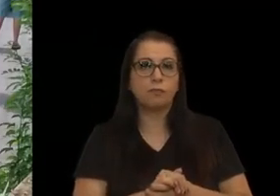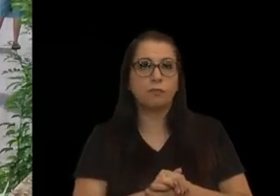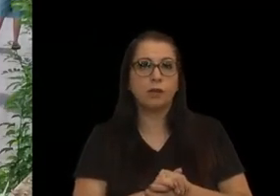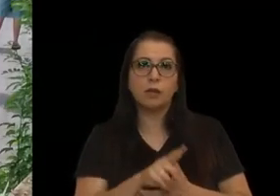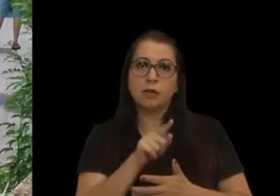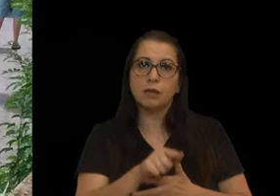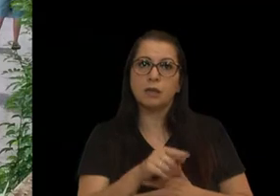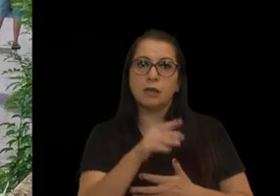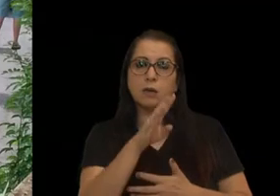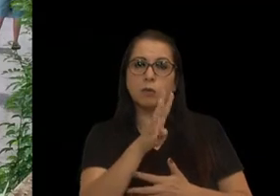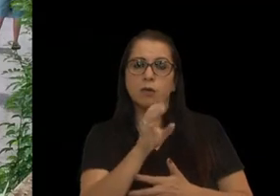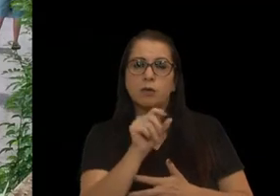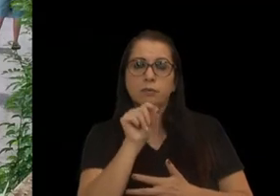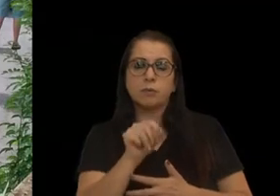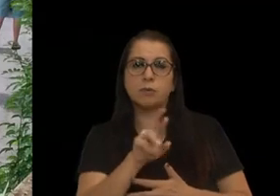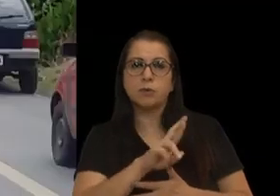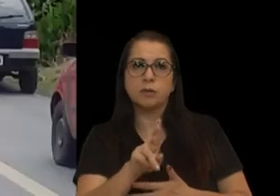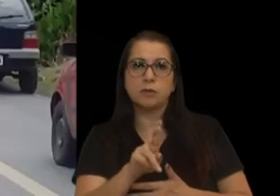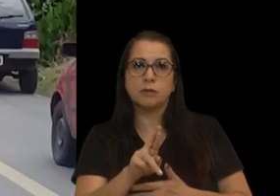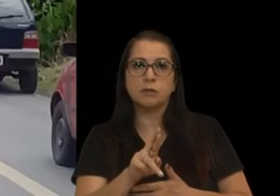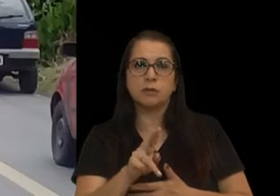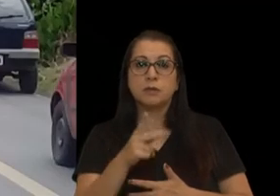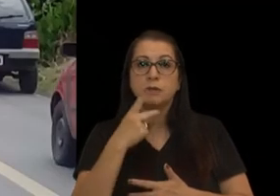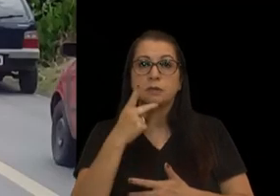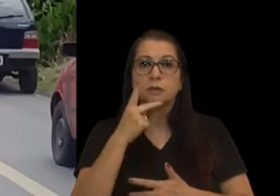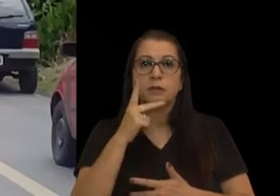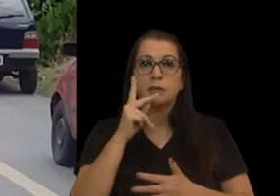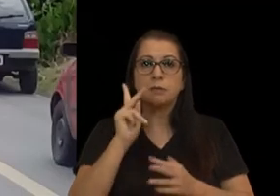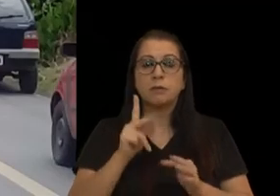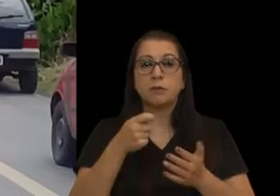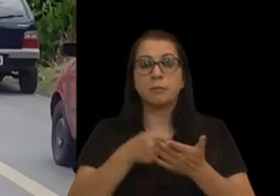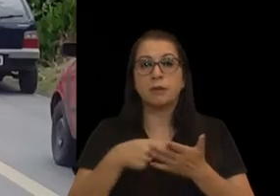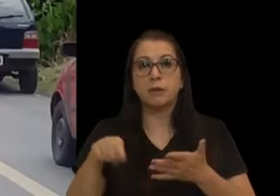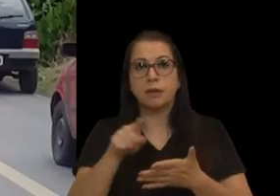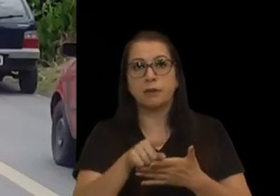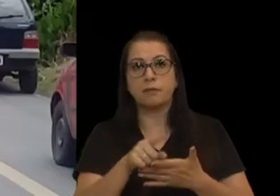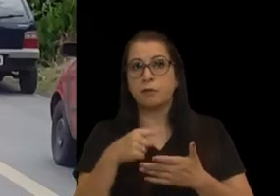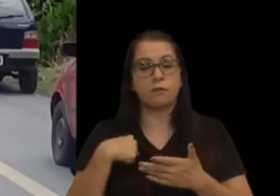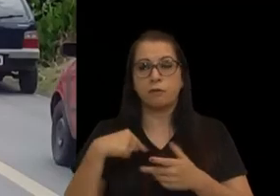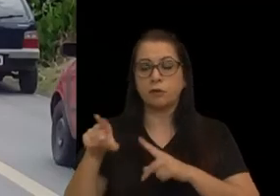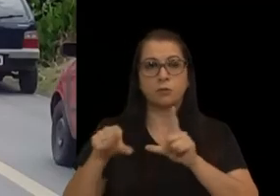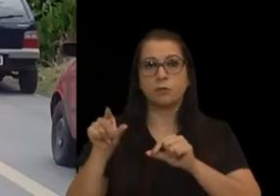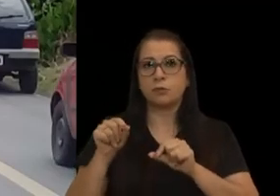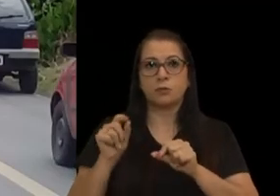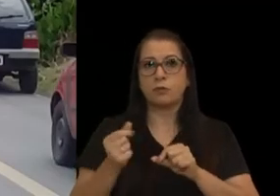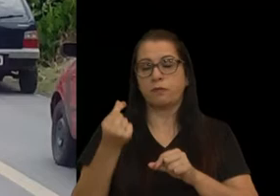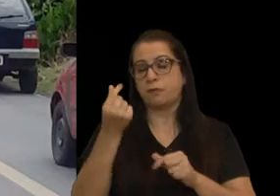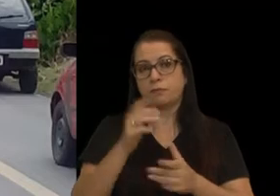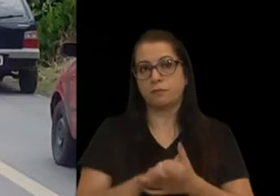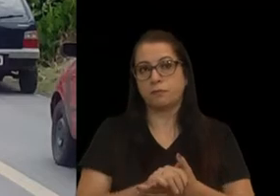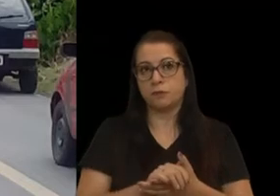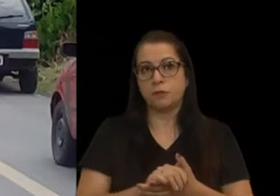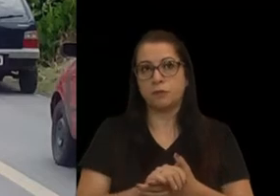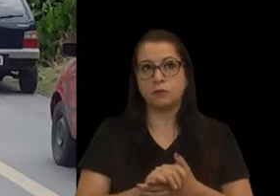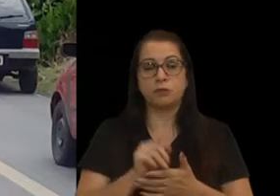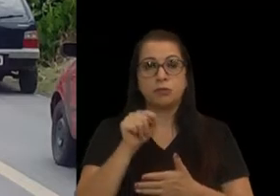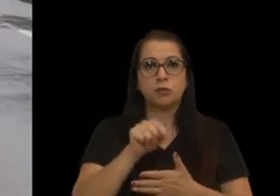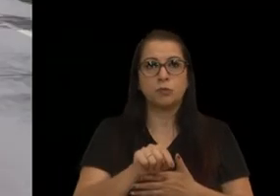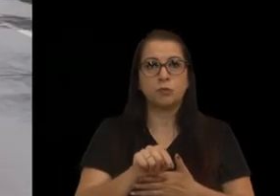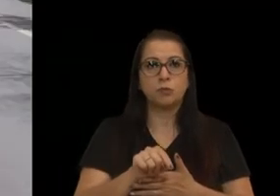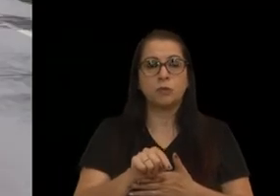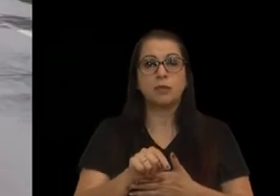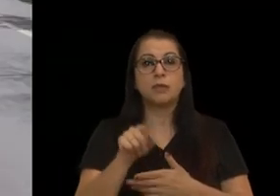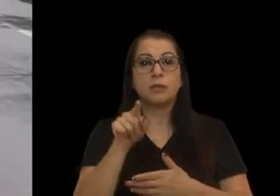era 40 mil reais que a Prefeitura disse que iria resercer essa casa, não foi eu que escolhi o valor. E quando chegou aqui na